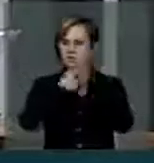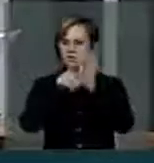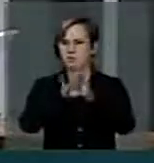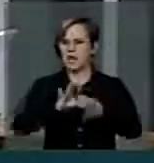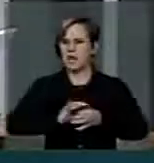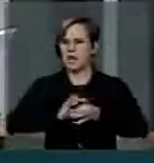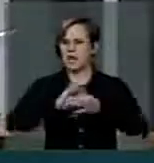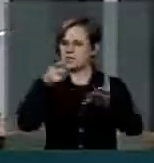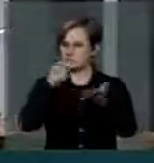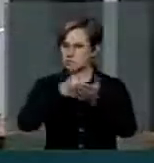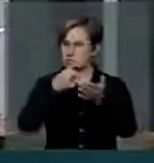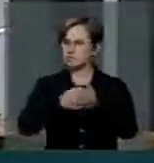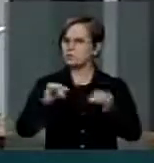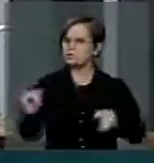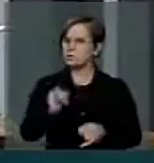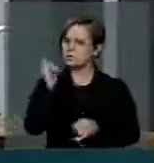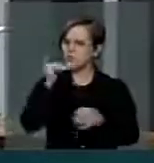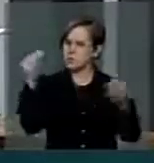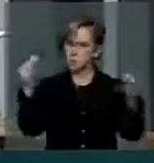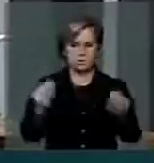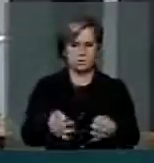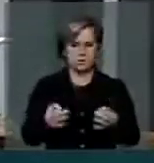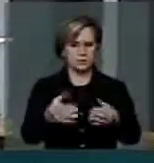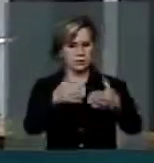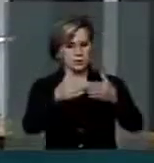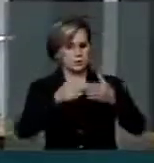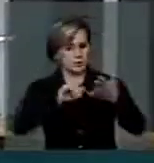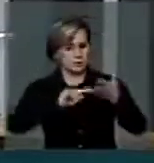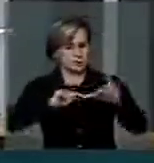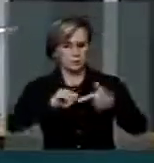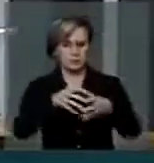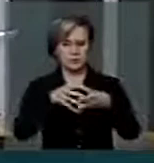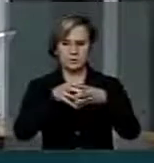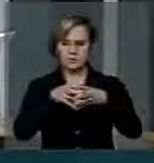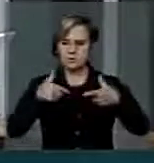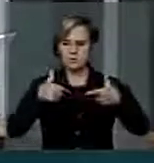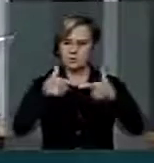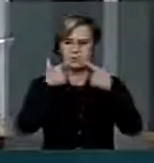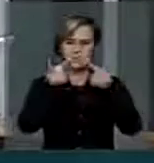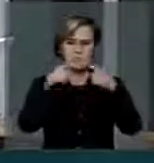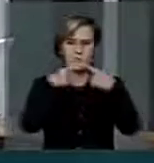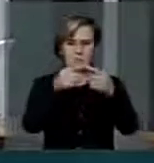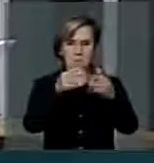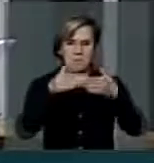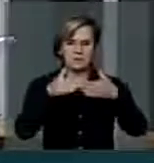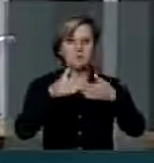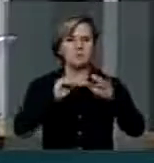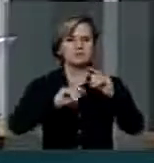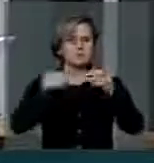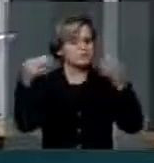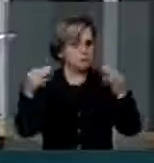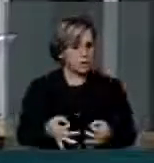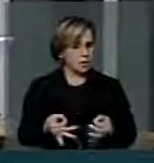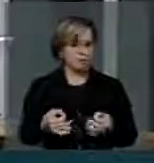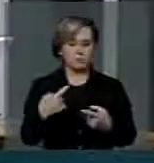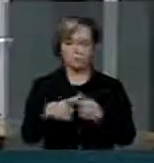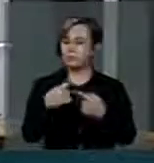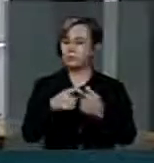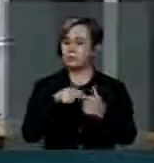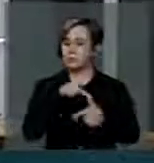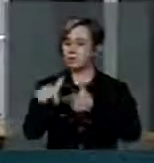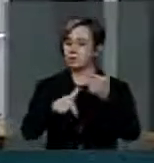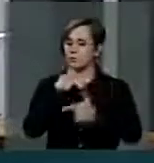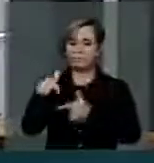e necessária, as reivindicações que esse movimento apresenta são justas por tratar-se de um serviço